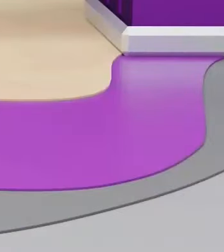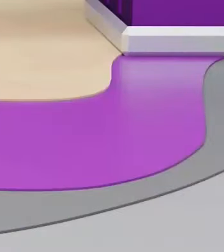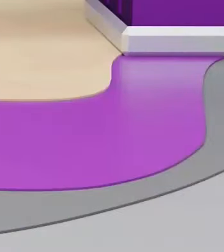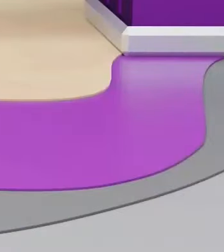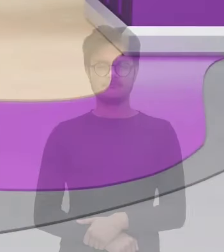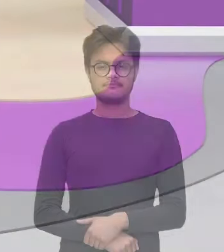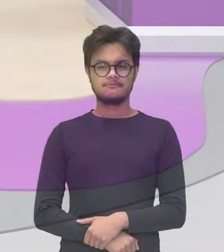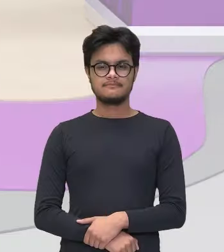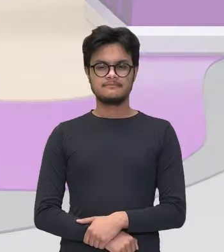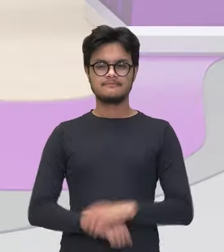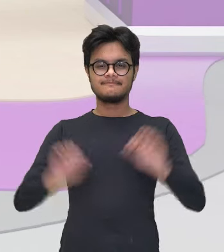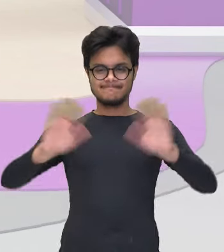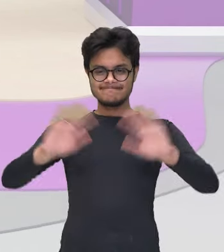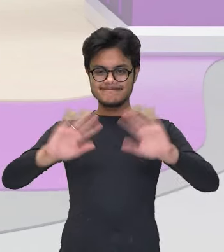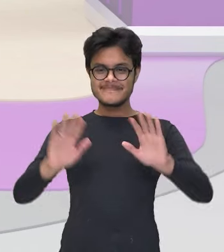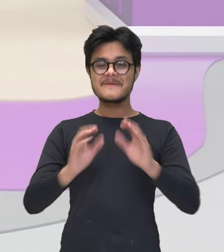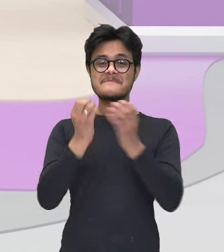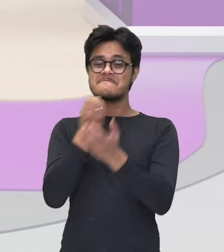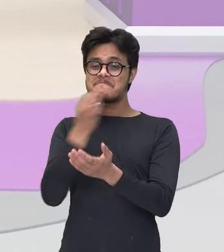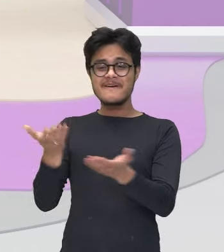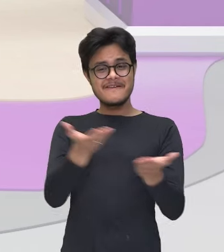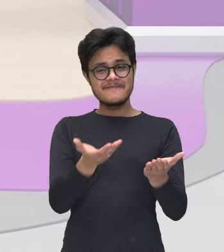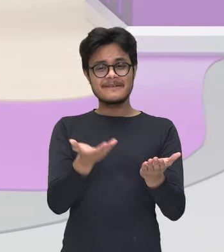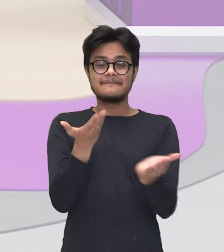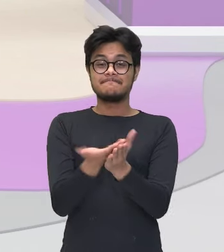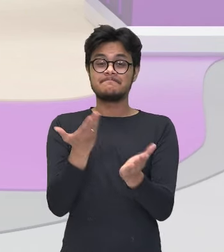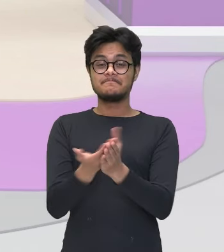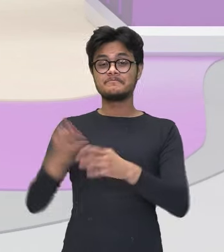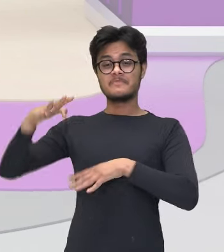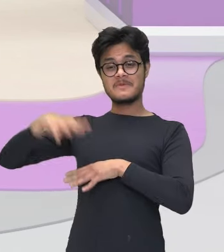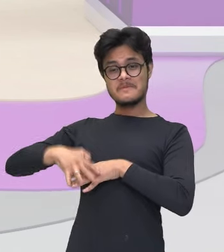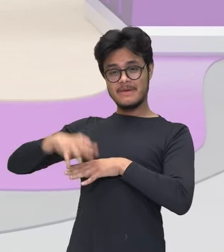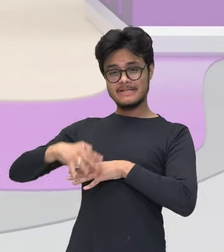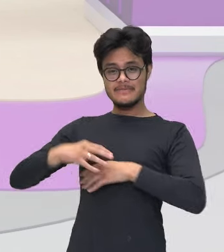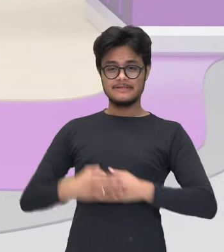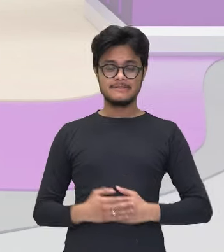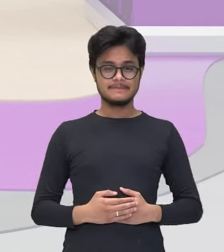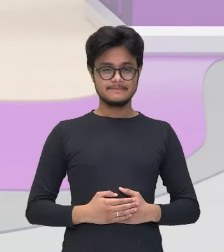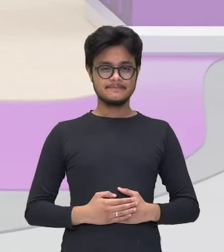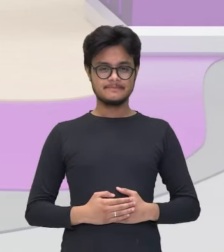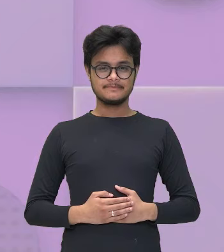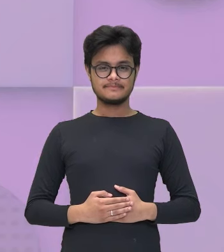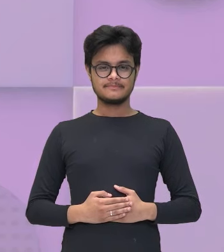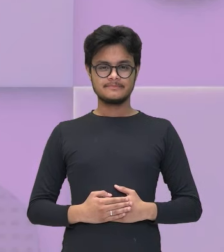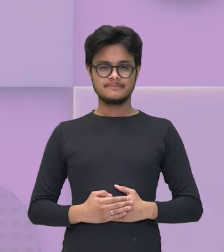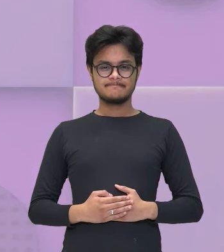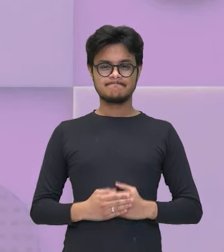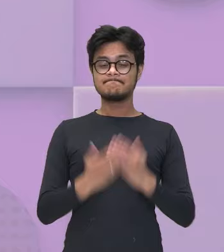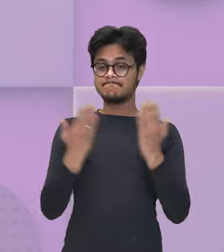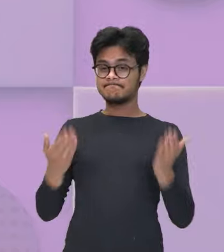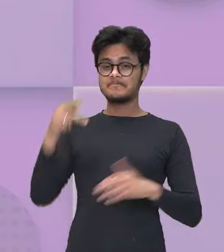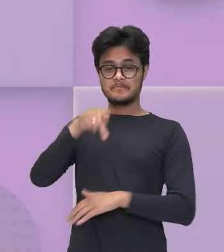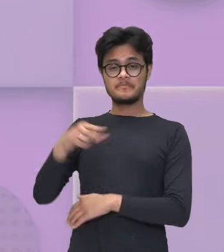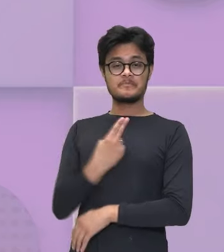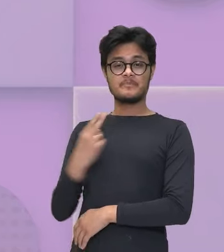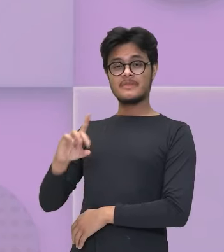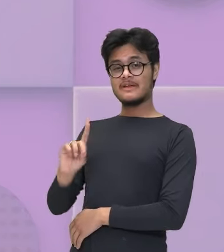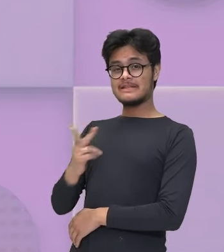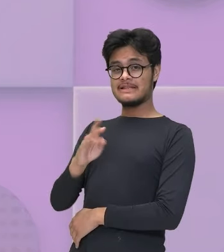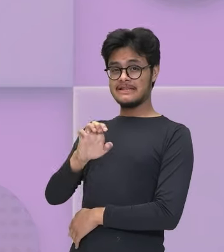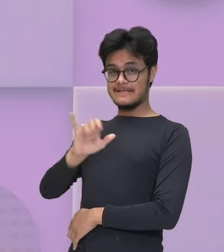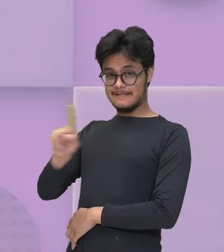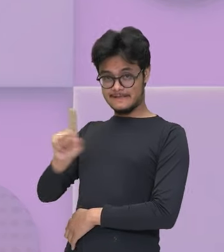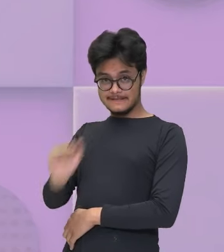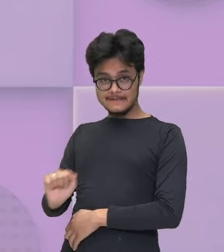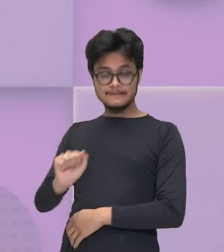Olá, sejam todos bem-vindos a mais uma aula de matemática. Eu sou a professora